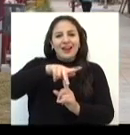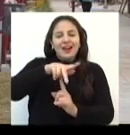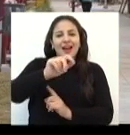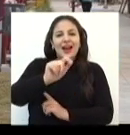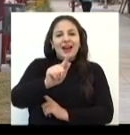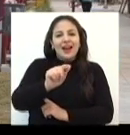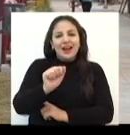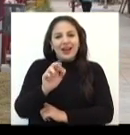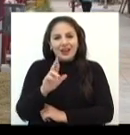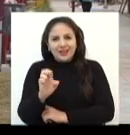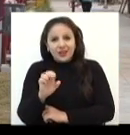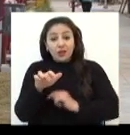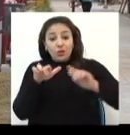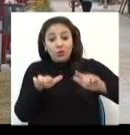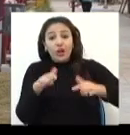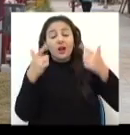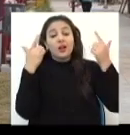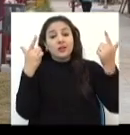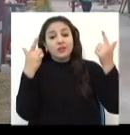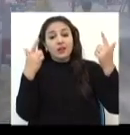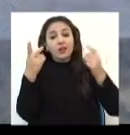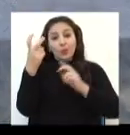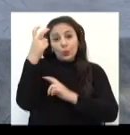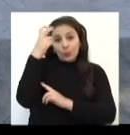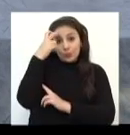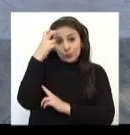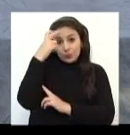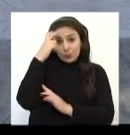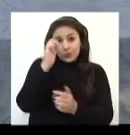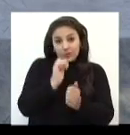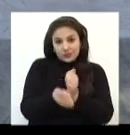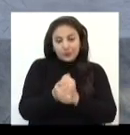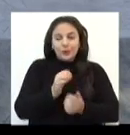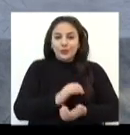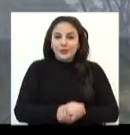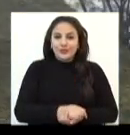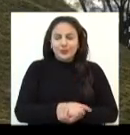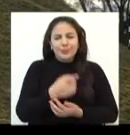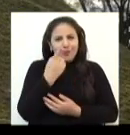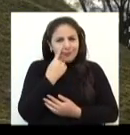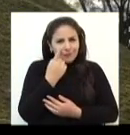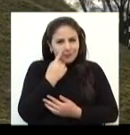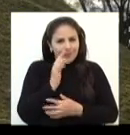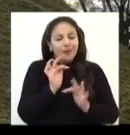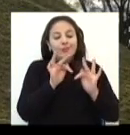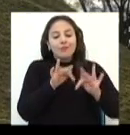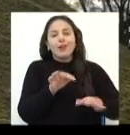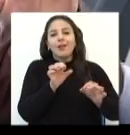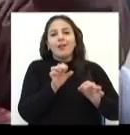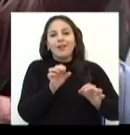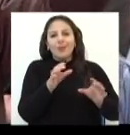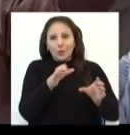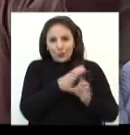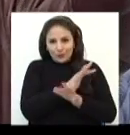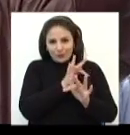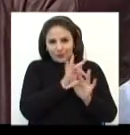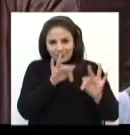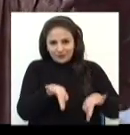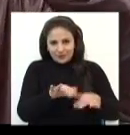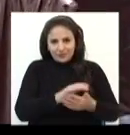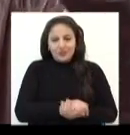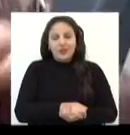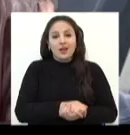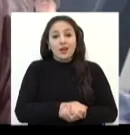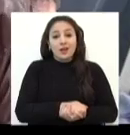ter novos espaços de lazer, cultura e esportes. Para conferir o final das obras, vereadores da